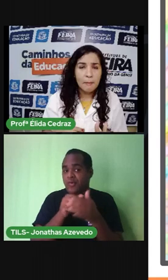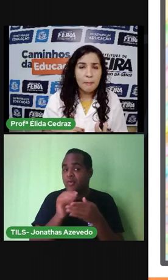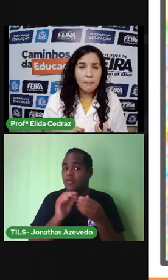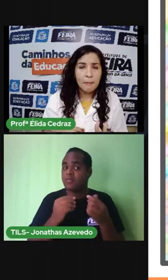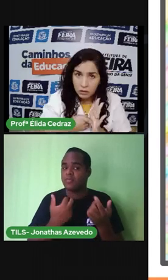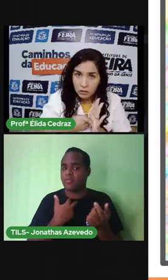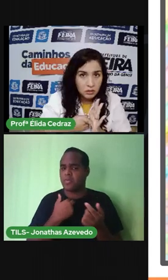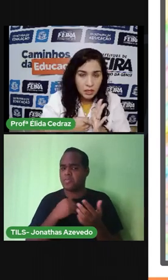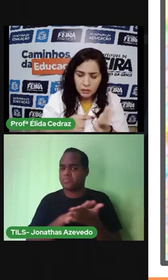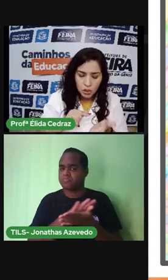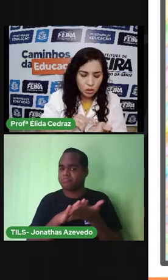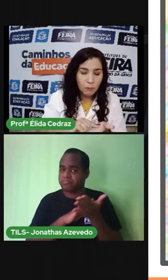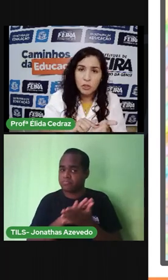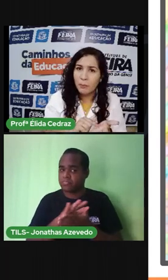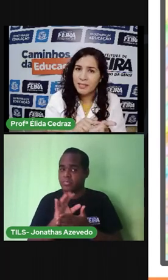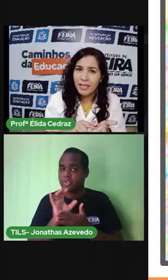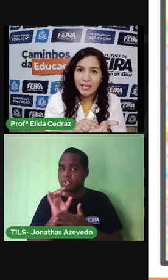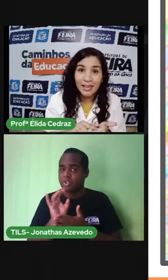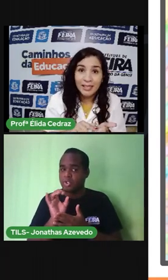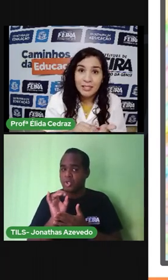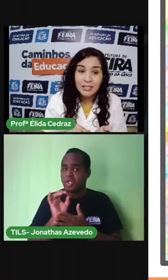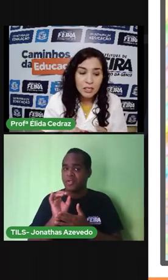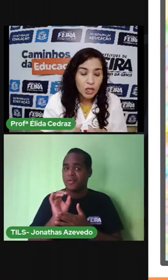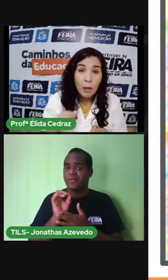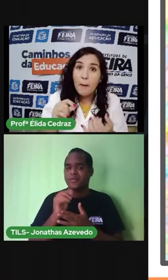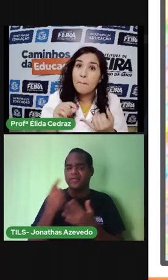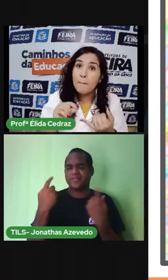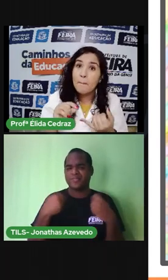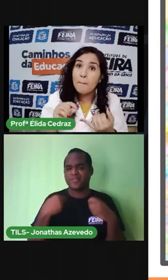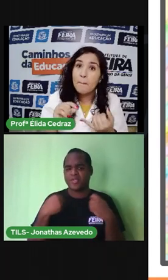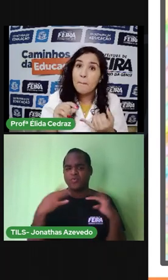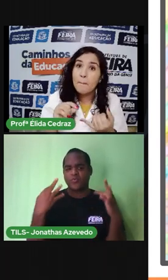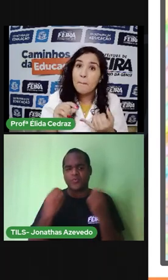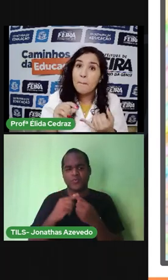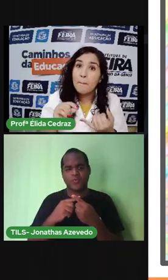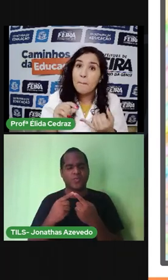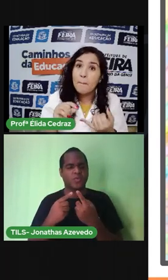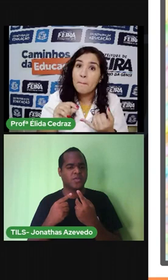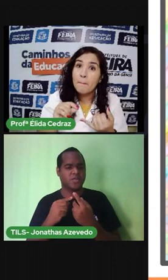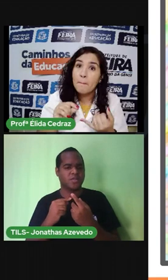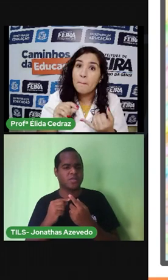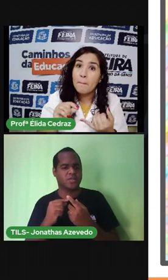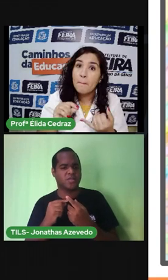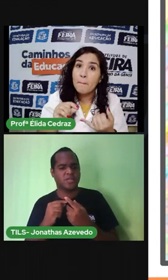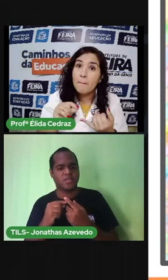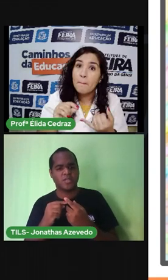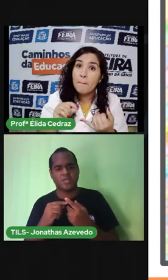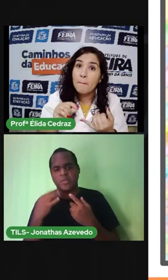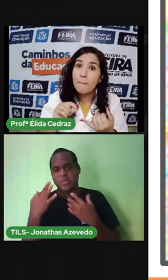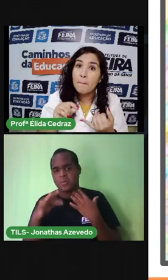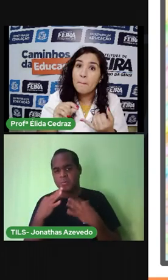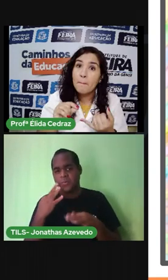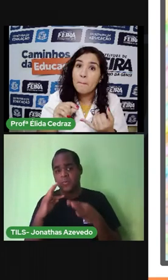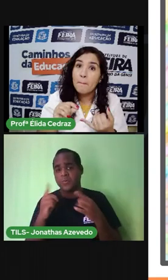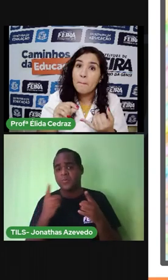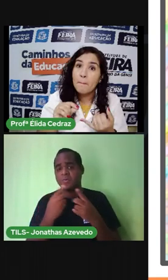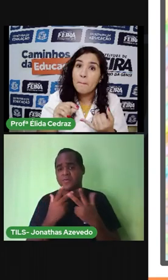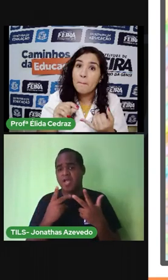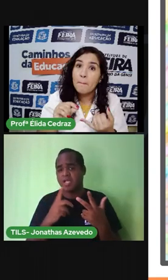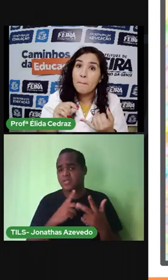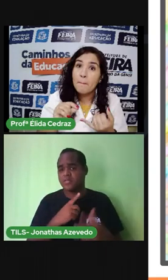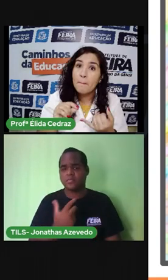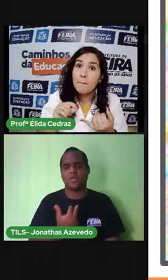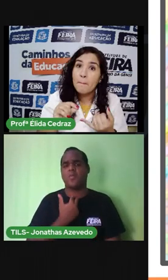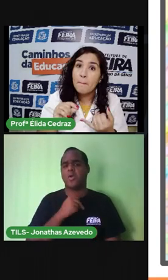umbigo. Certo? A gente não pode passar nada que seja pontudo, duro, que nem colocando essas coisas, a gente não